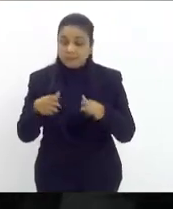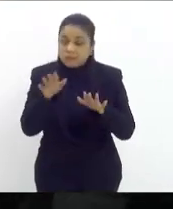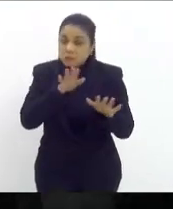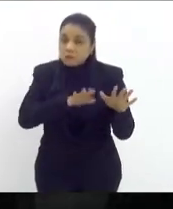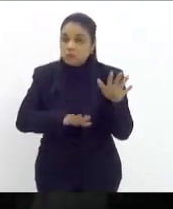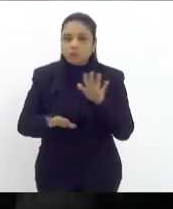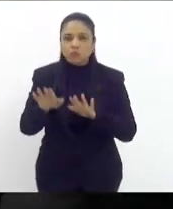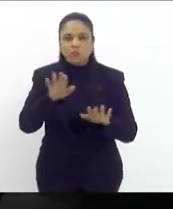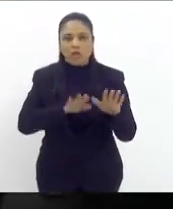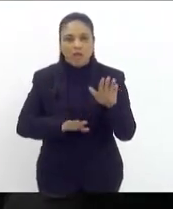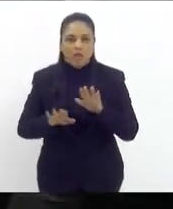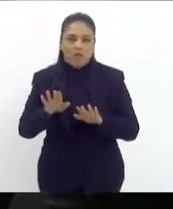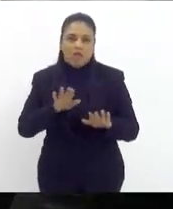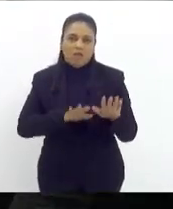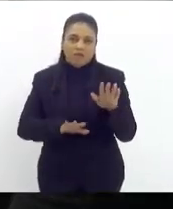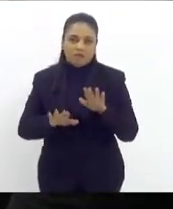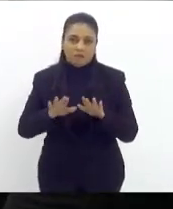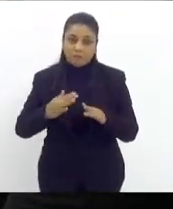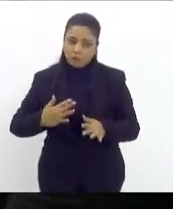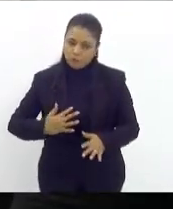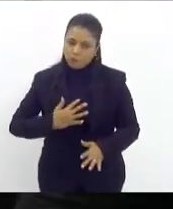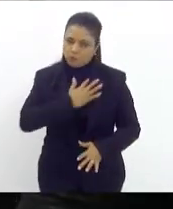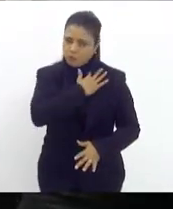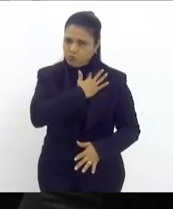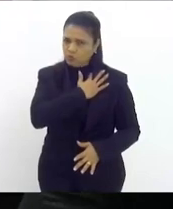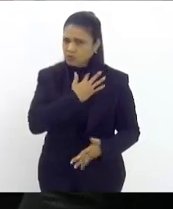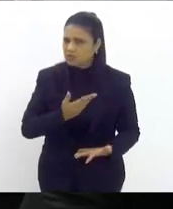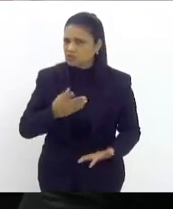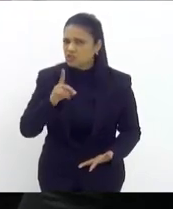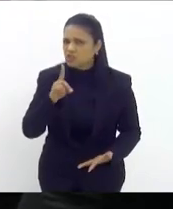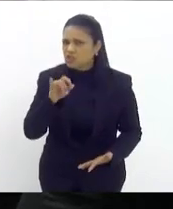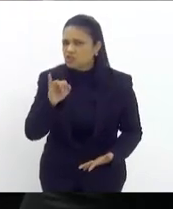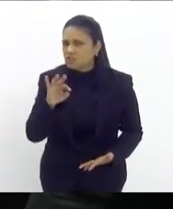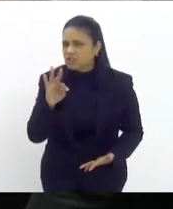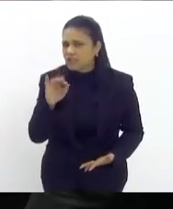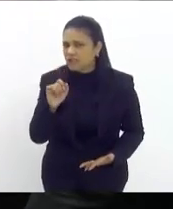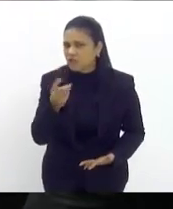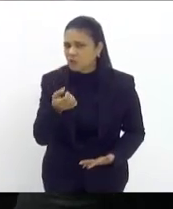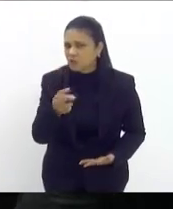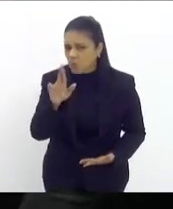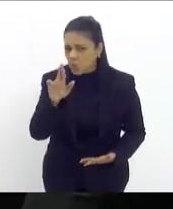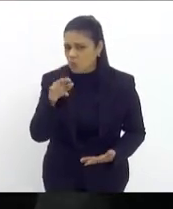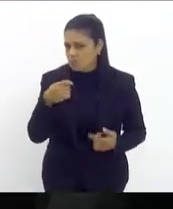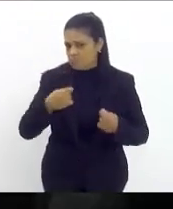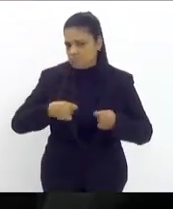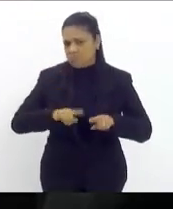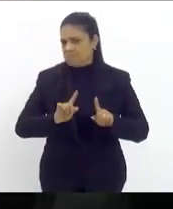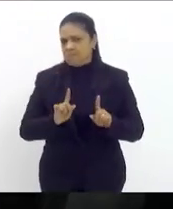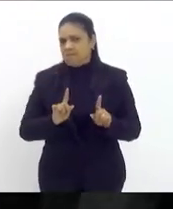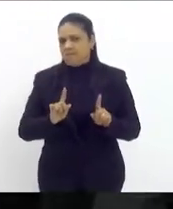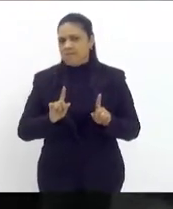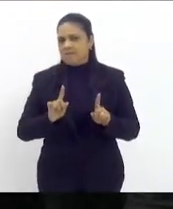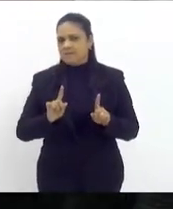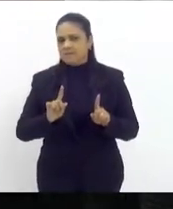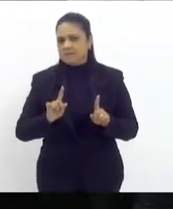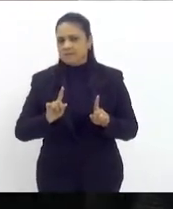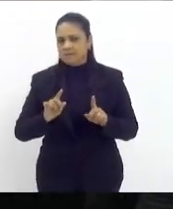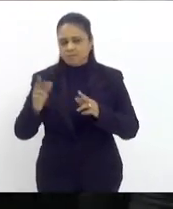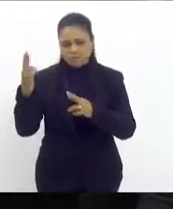em observar que um ditador não merece ser tratado como um chefe de estado que tem